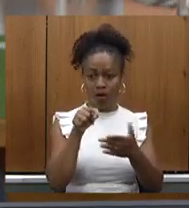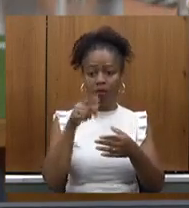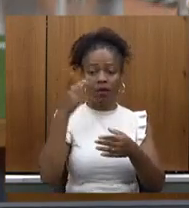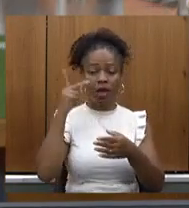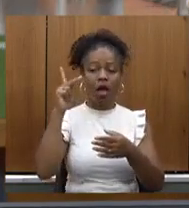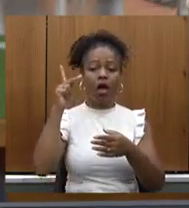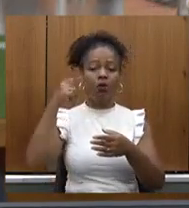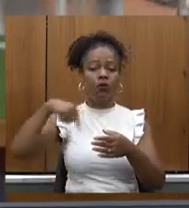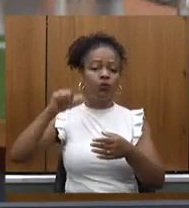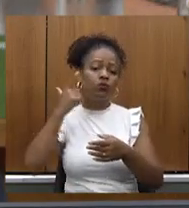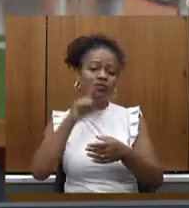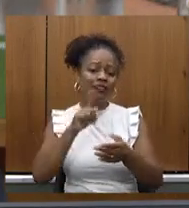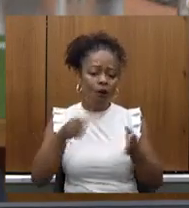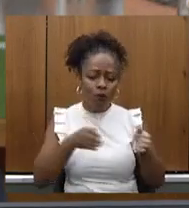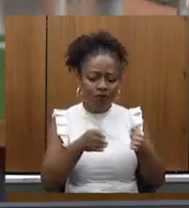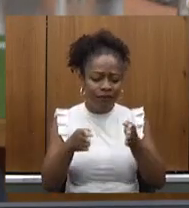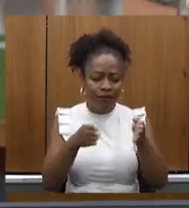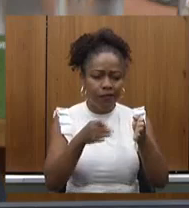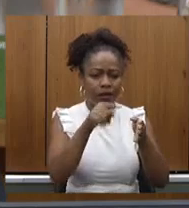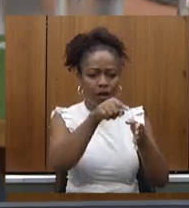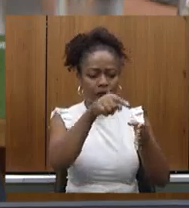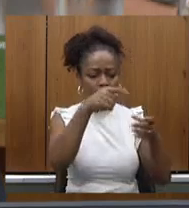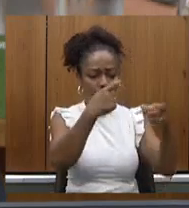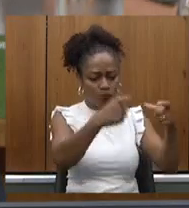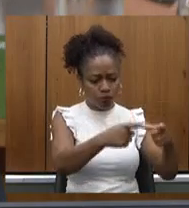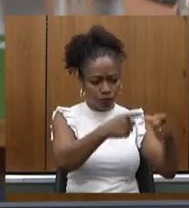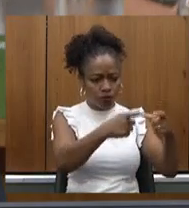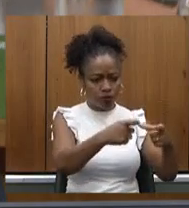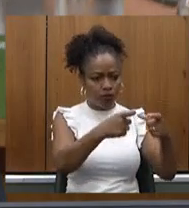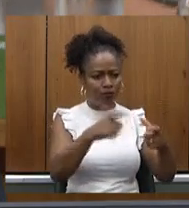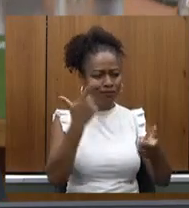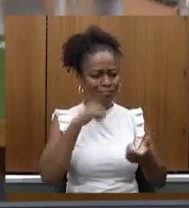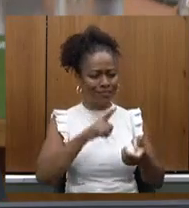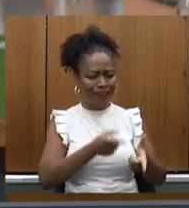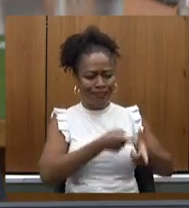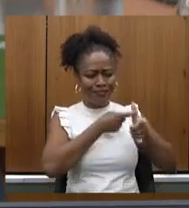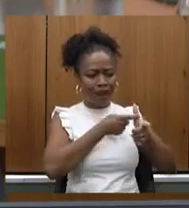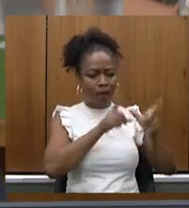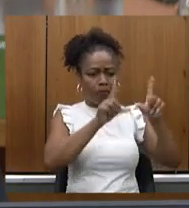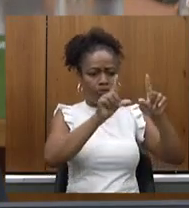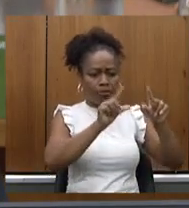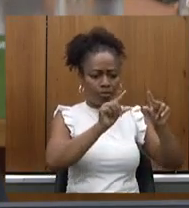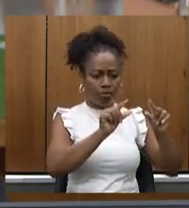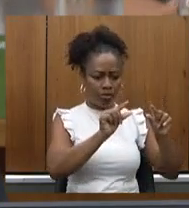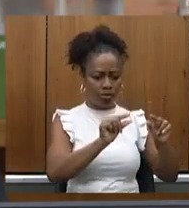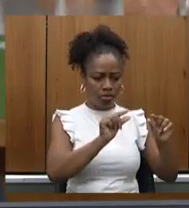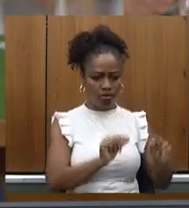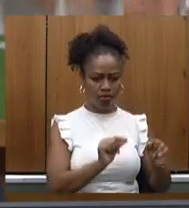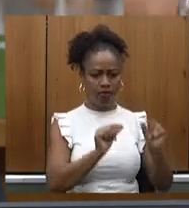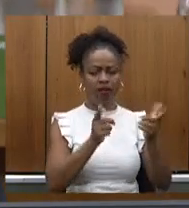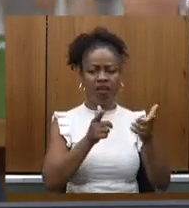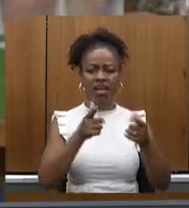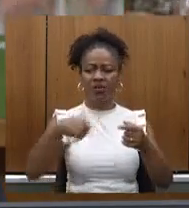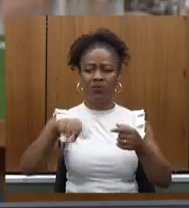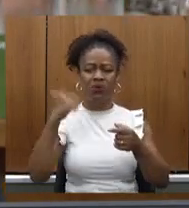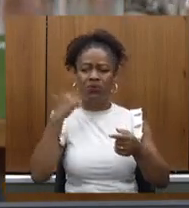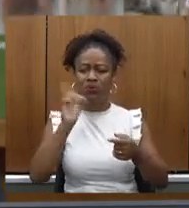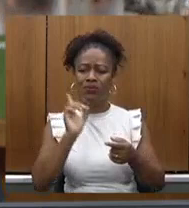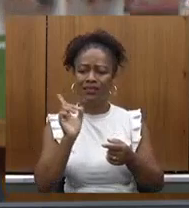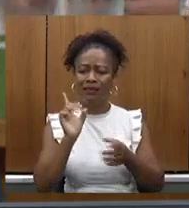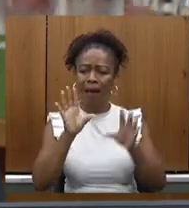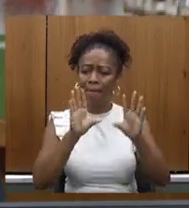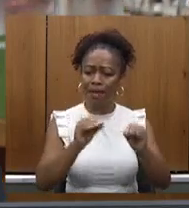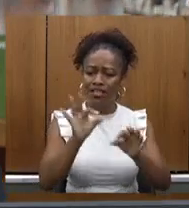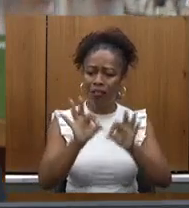para que os municípios consigam executar melhor essa dívida herdada. A gente não consegue, obviamente, mexer no objeto das